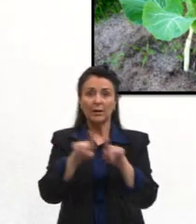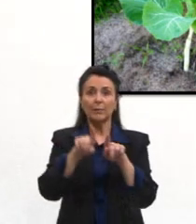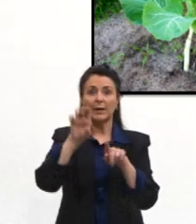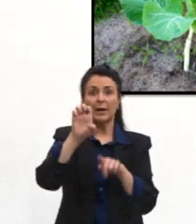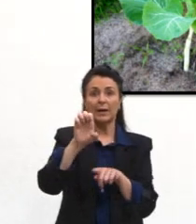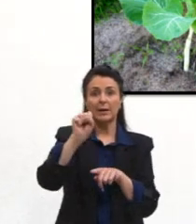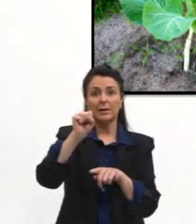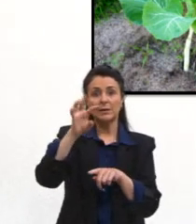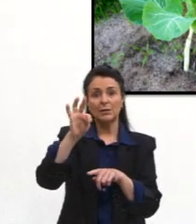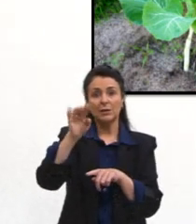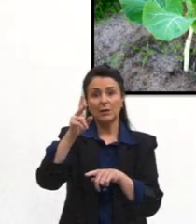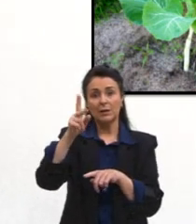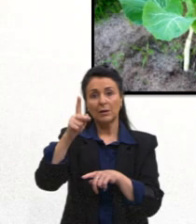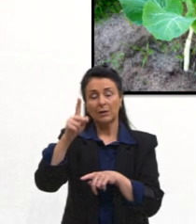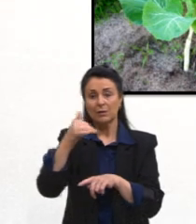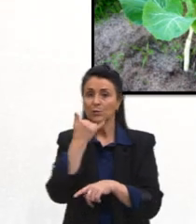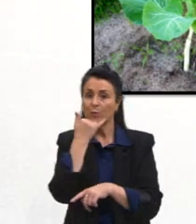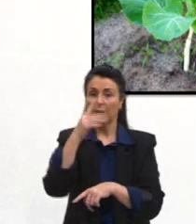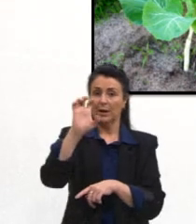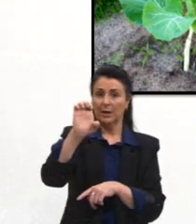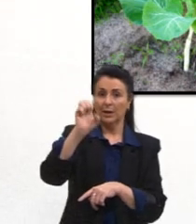folhas lá na pontinha.